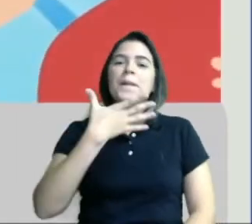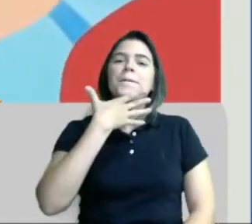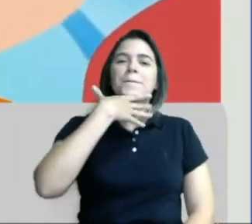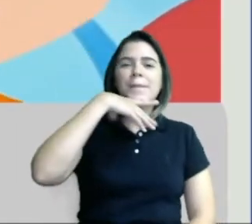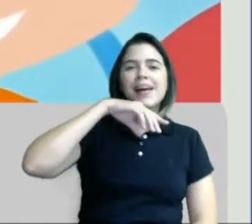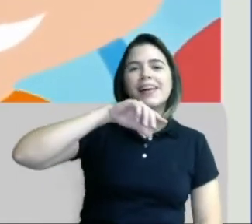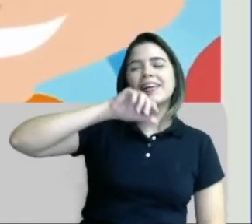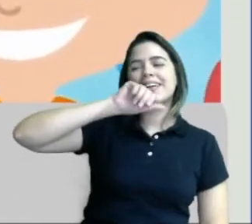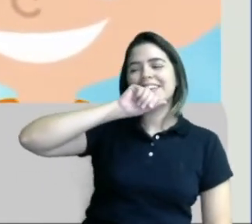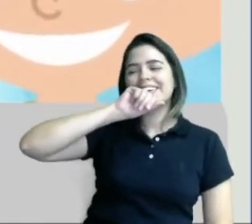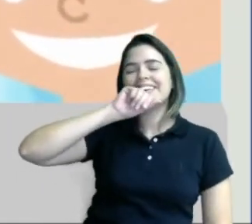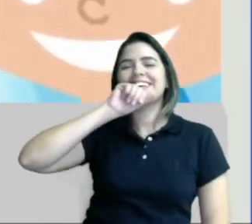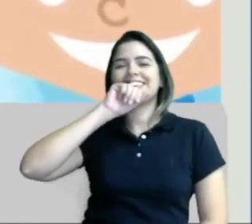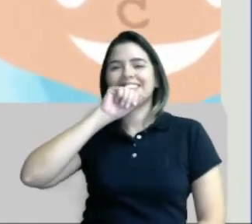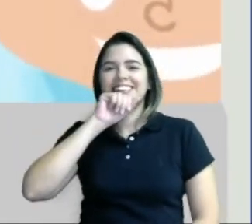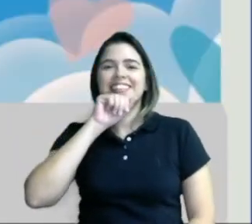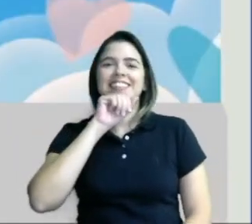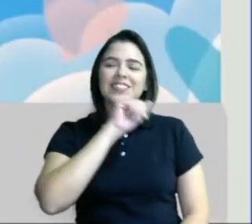Papai,